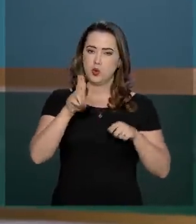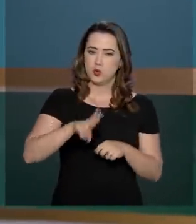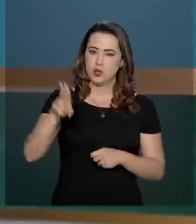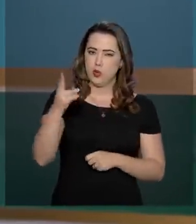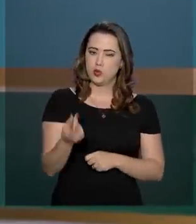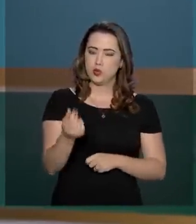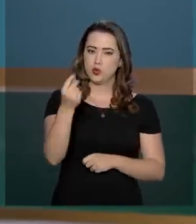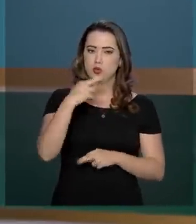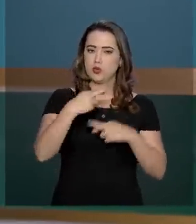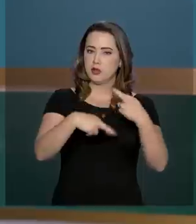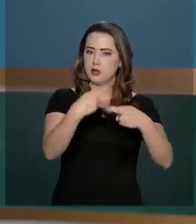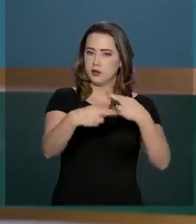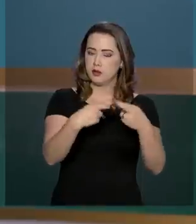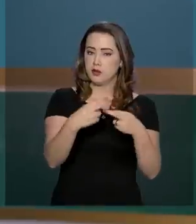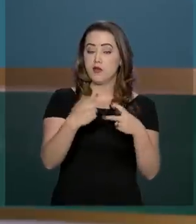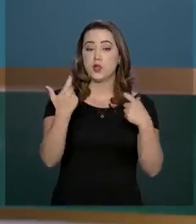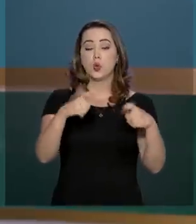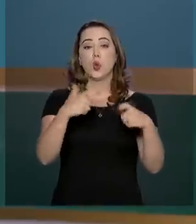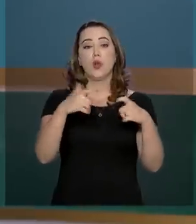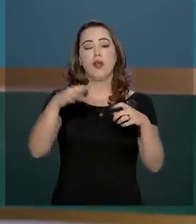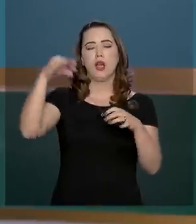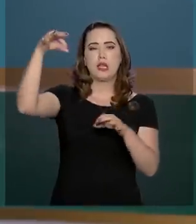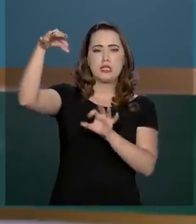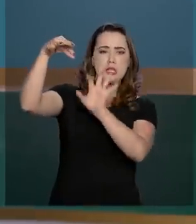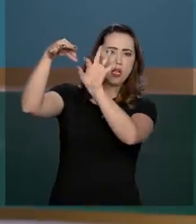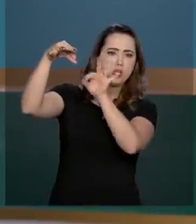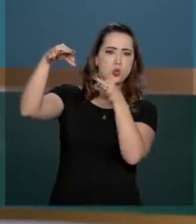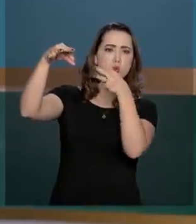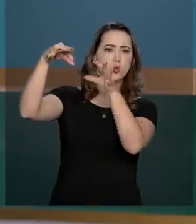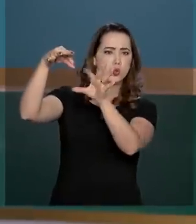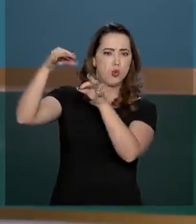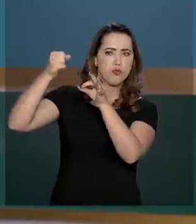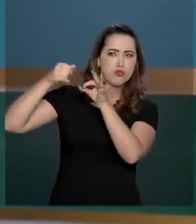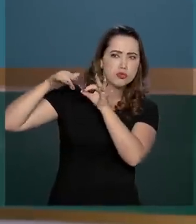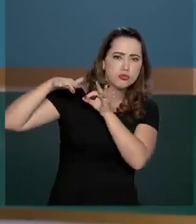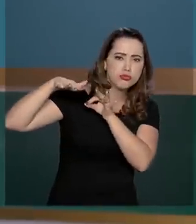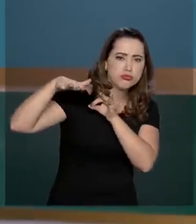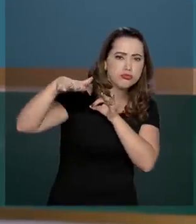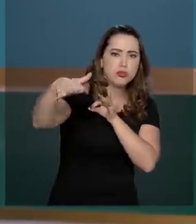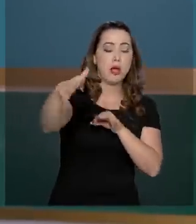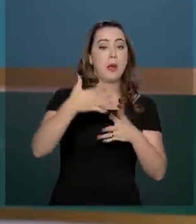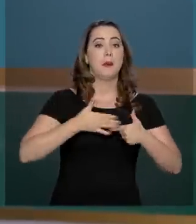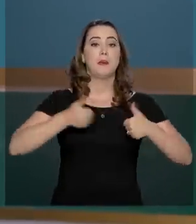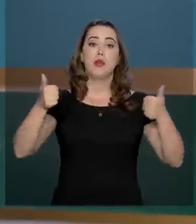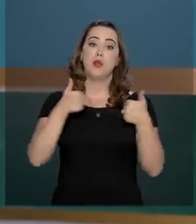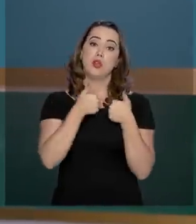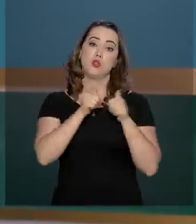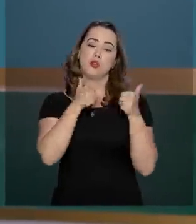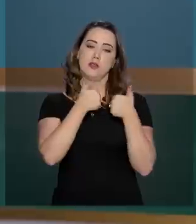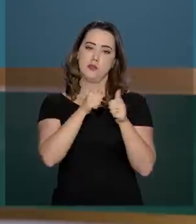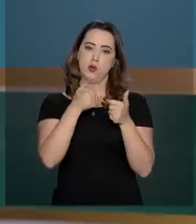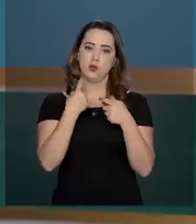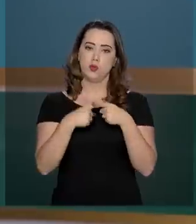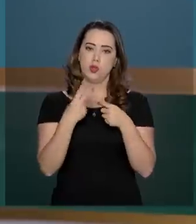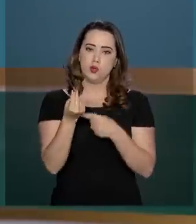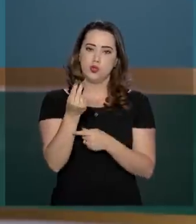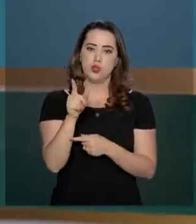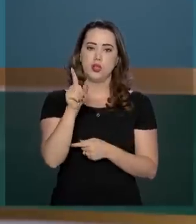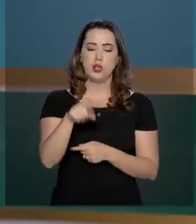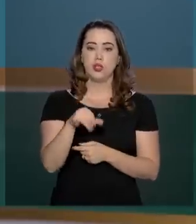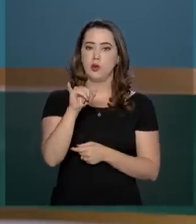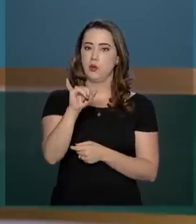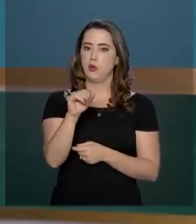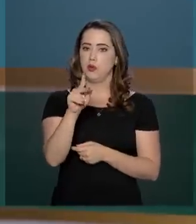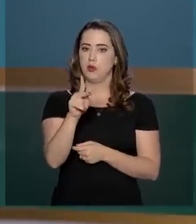o dinheiro na renovação das videiras e na melhoria da logística, por exemplo. Ela afirmou que a fonte dos recursos será o IPI,